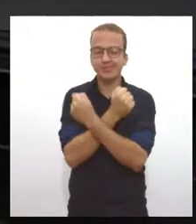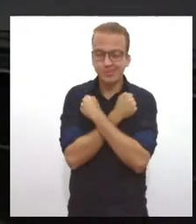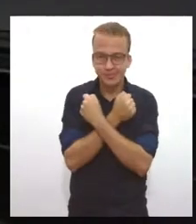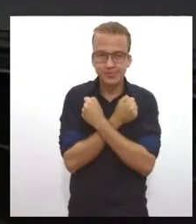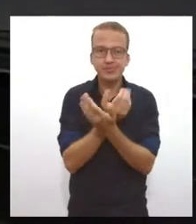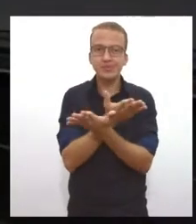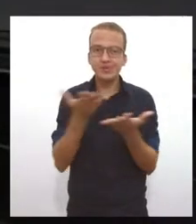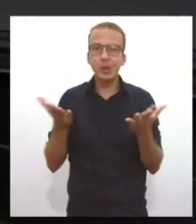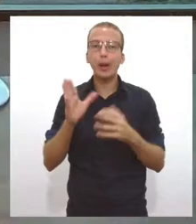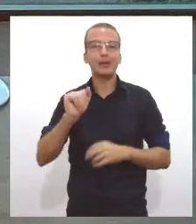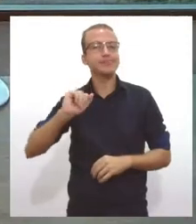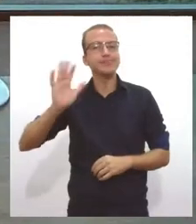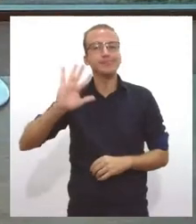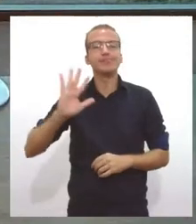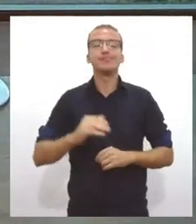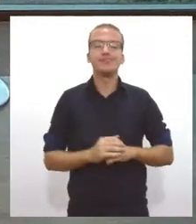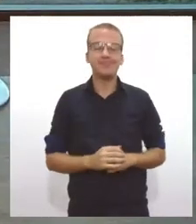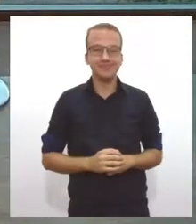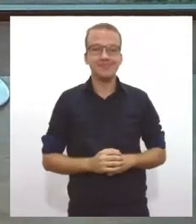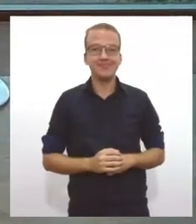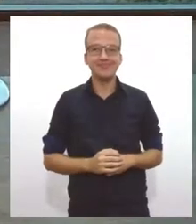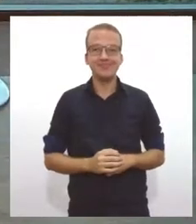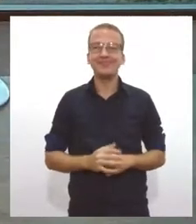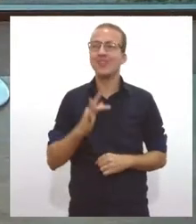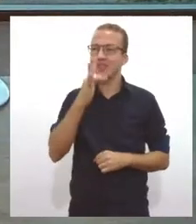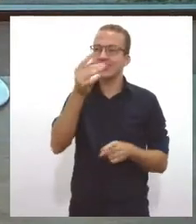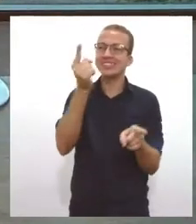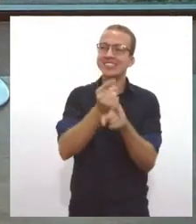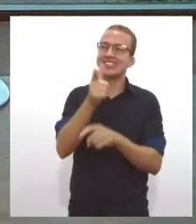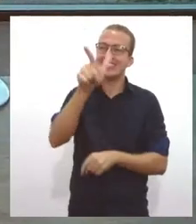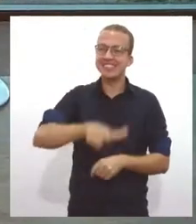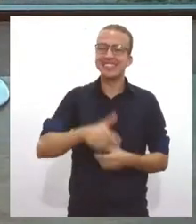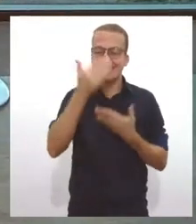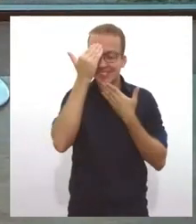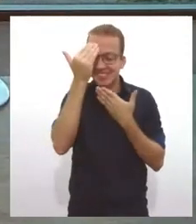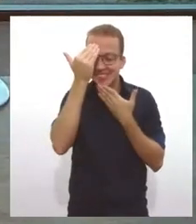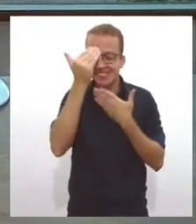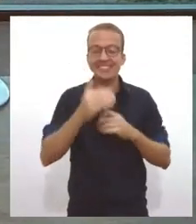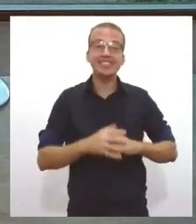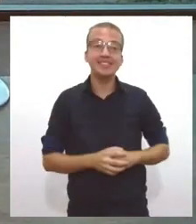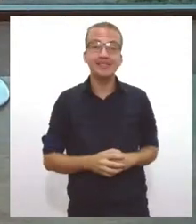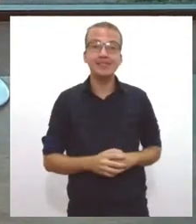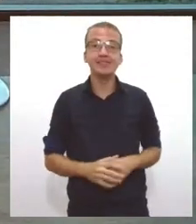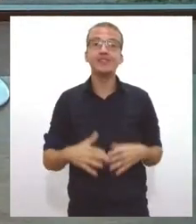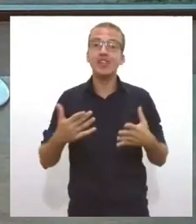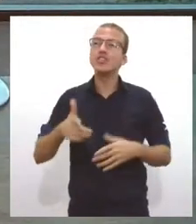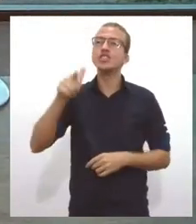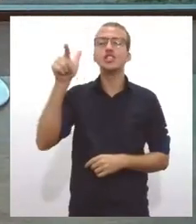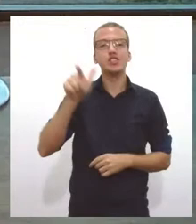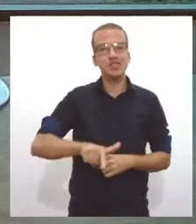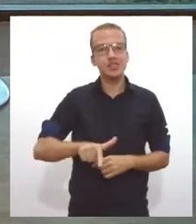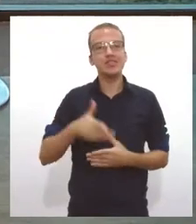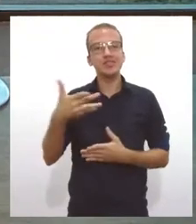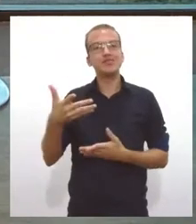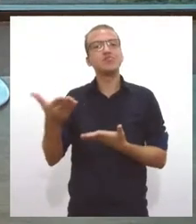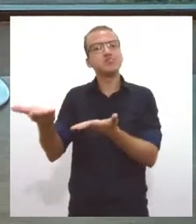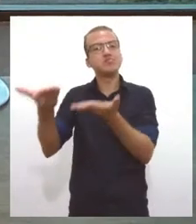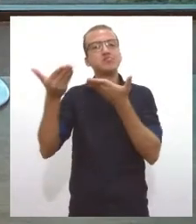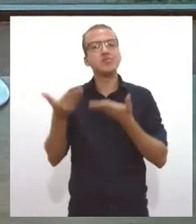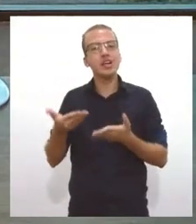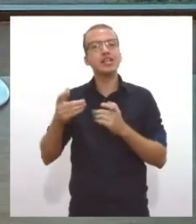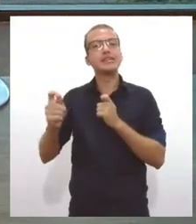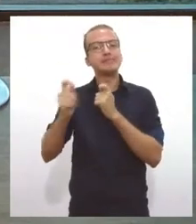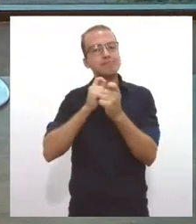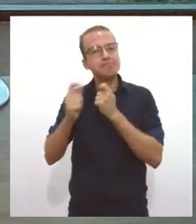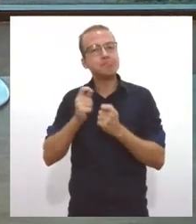até lá. Até breve. Até uma próxima, viu? Muito obrigada. Kátia, mais uma vez, assim, entrevistados que dão aula,